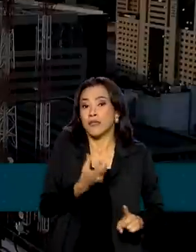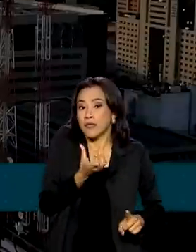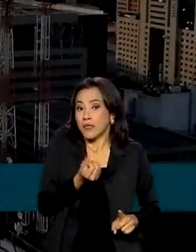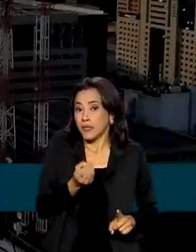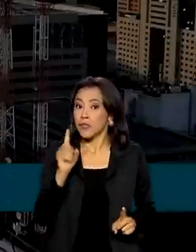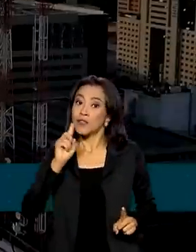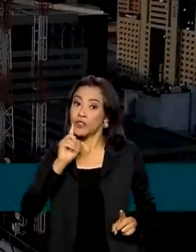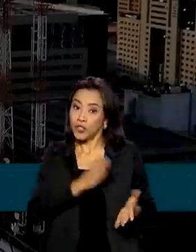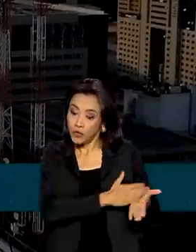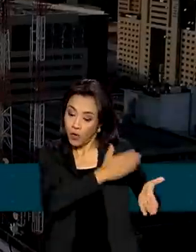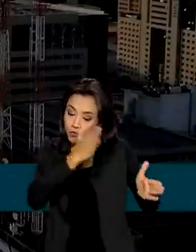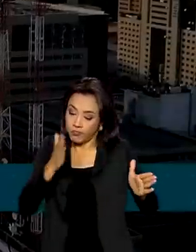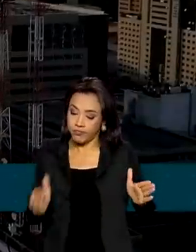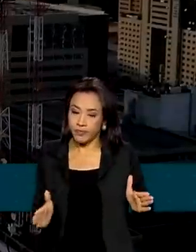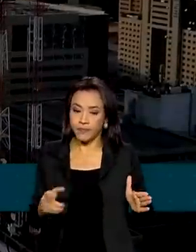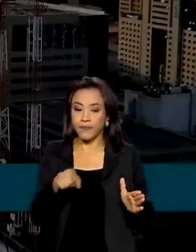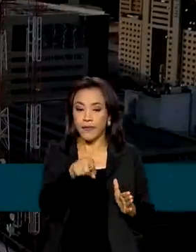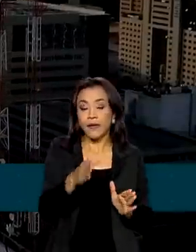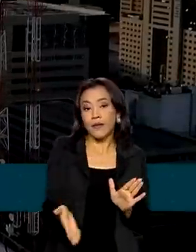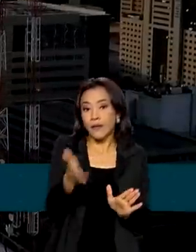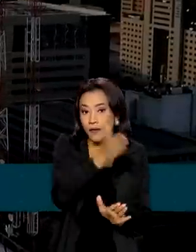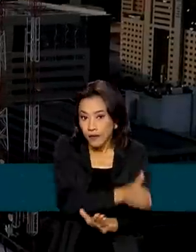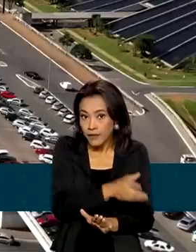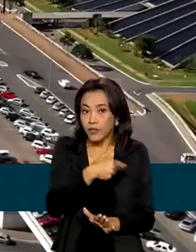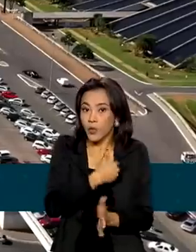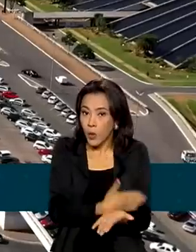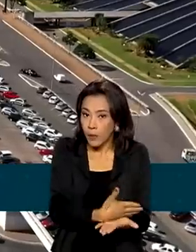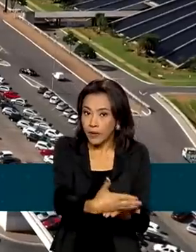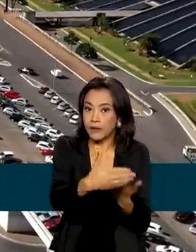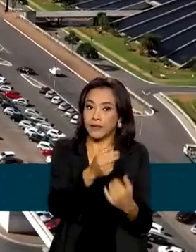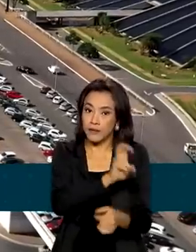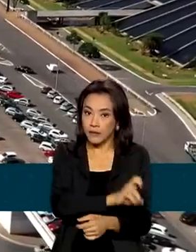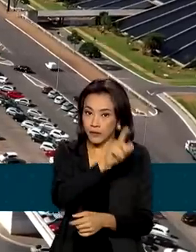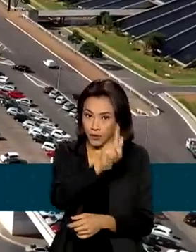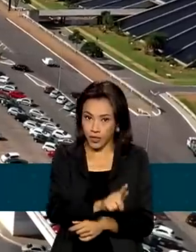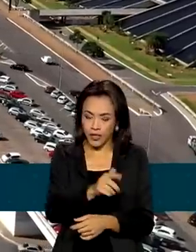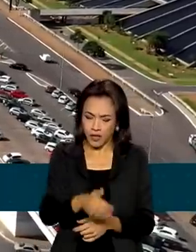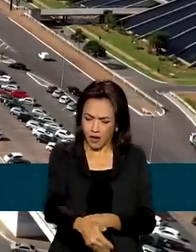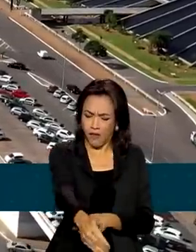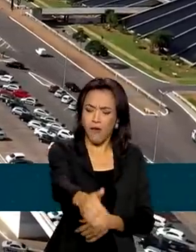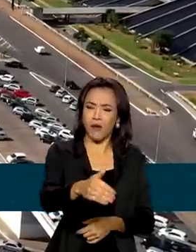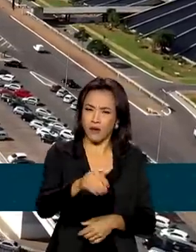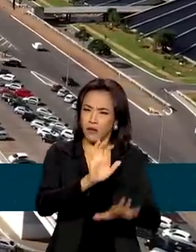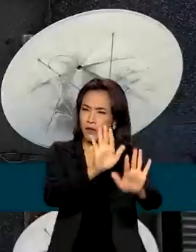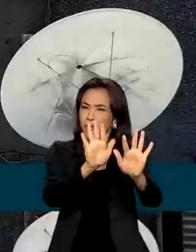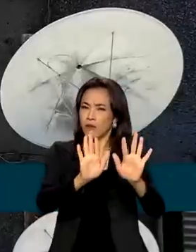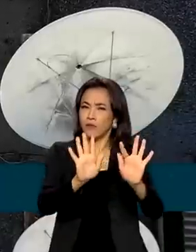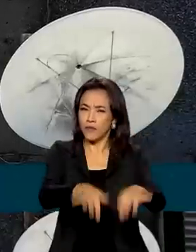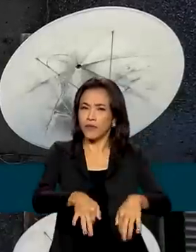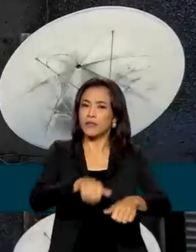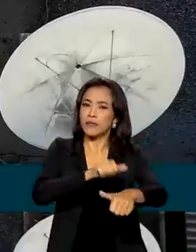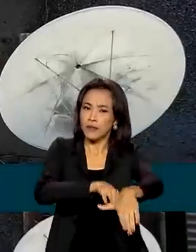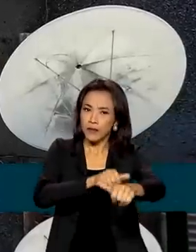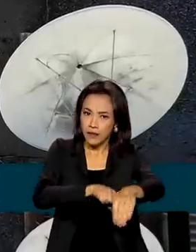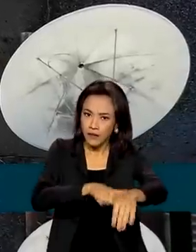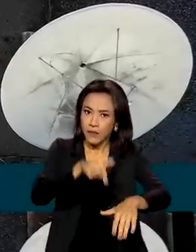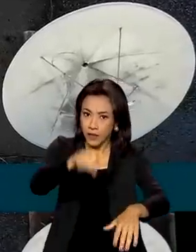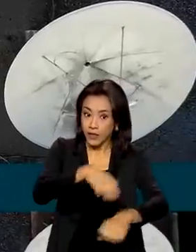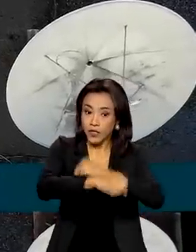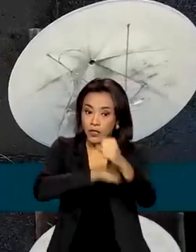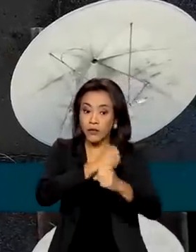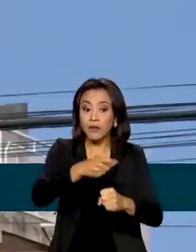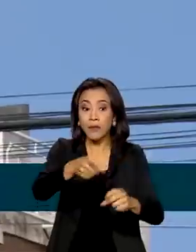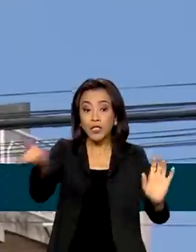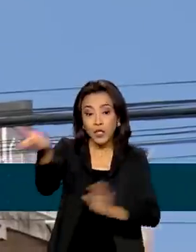Antes da entrada em funcionamento dos 5G nas capitais, agora previsto para o final de setembro deste ano, também será necessária a